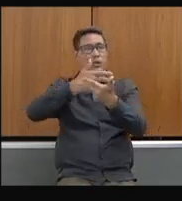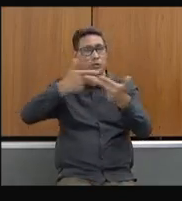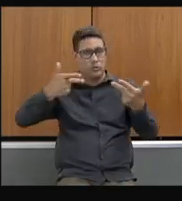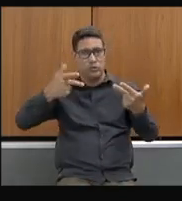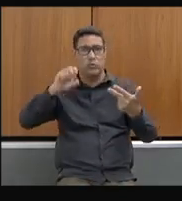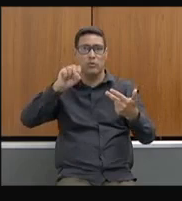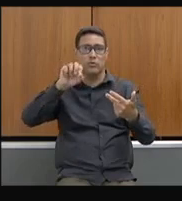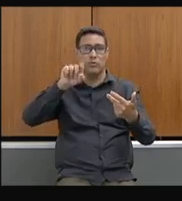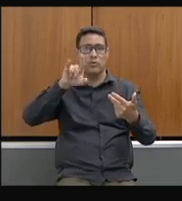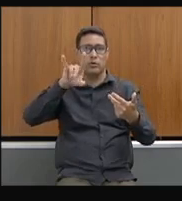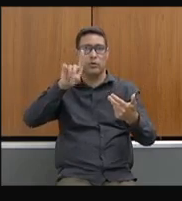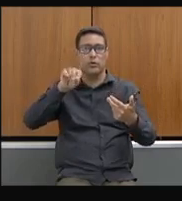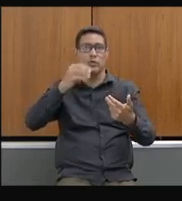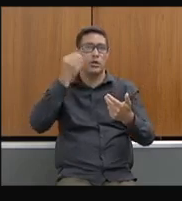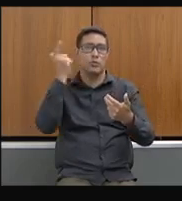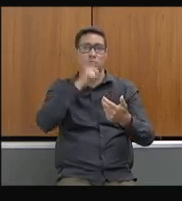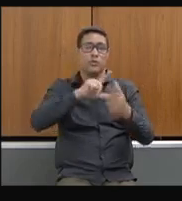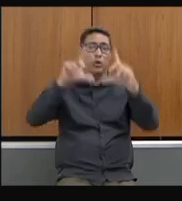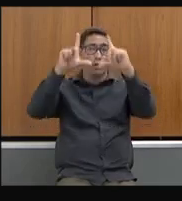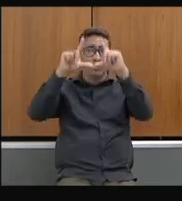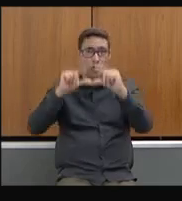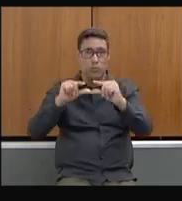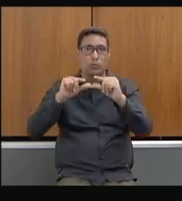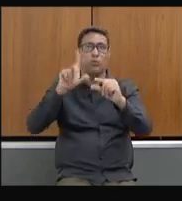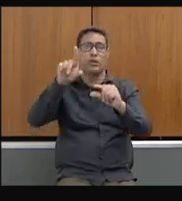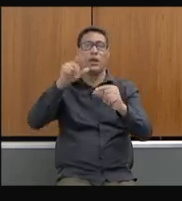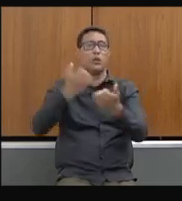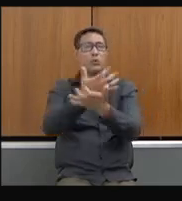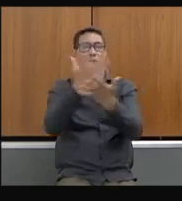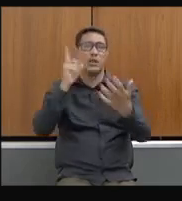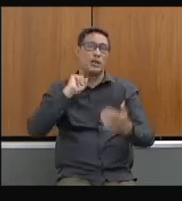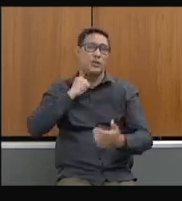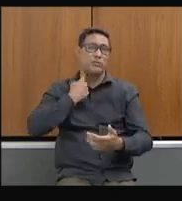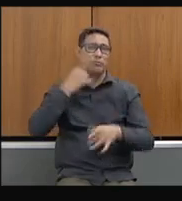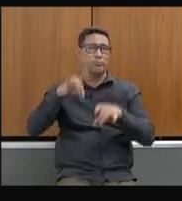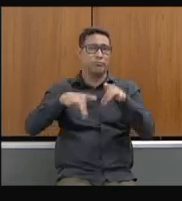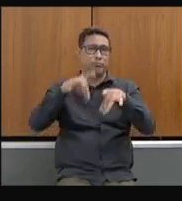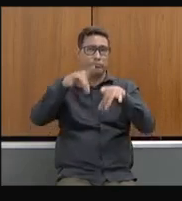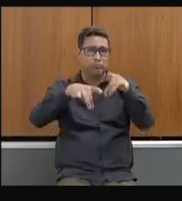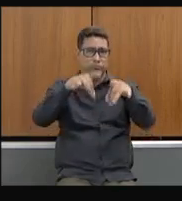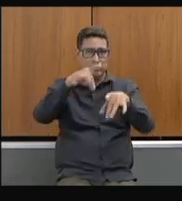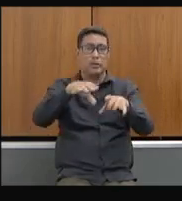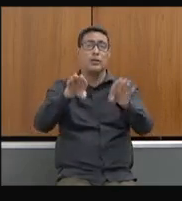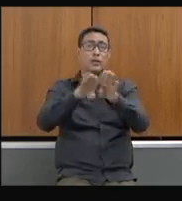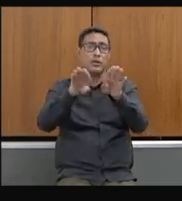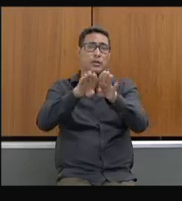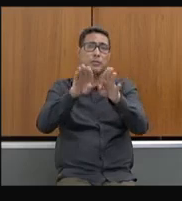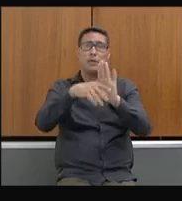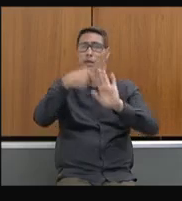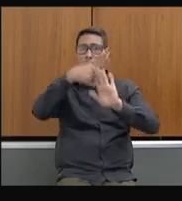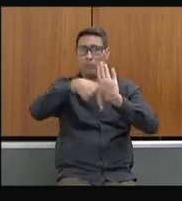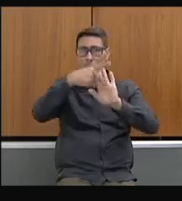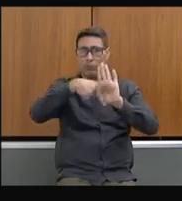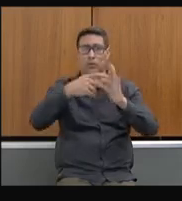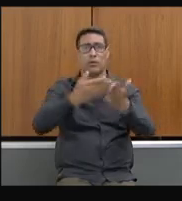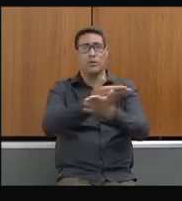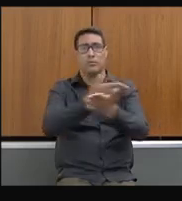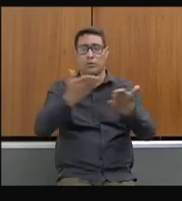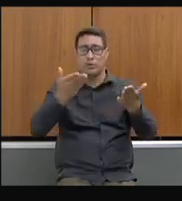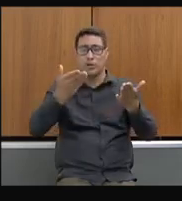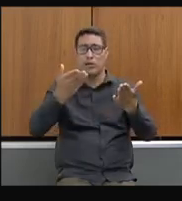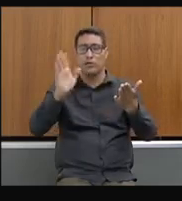diminuir esse lixão. E quero também te parabenizar por esse projeto de educação ambiental para a formação de jovens